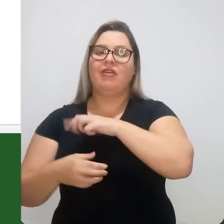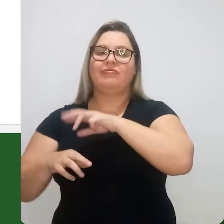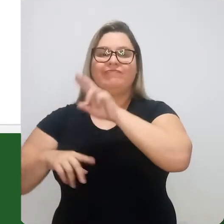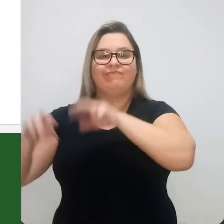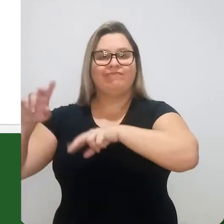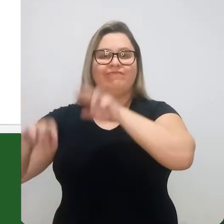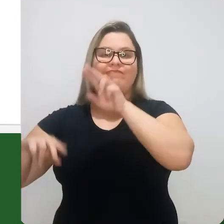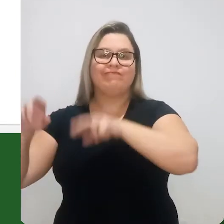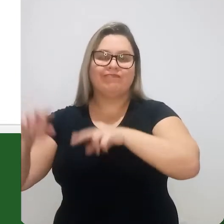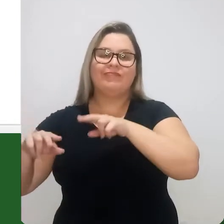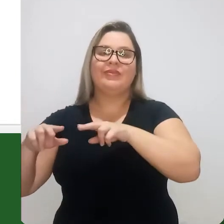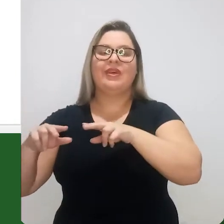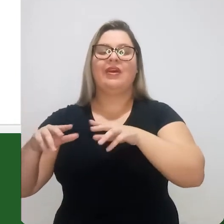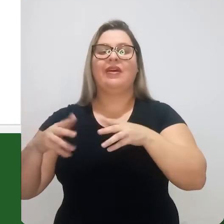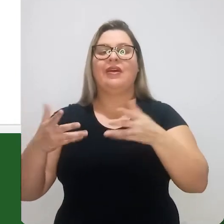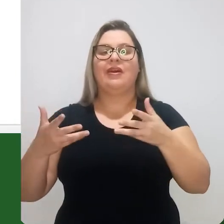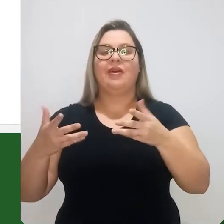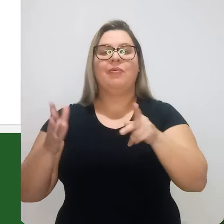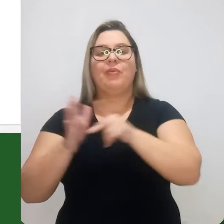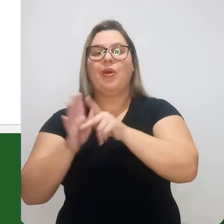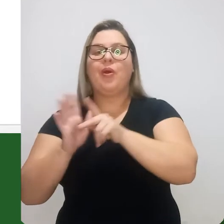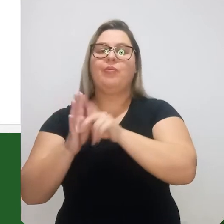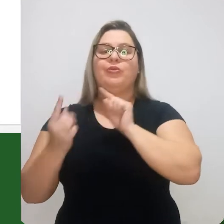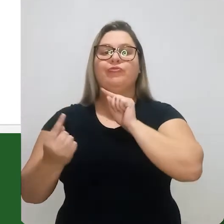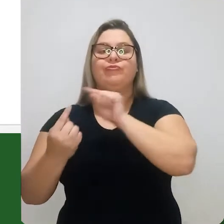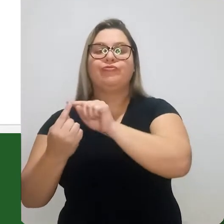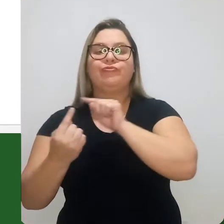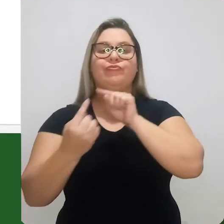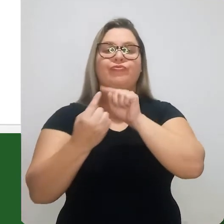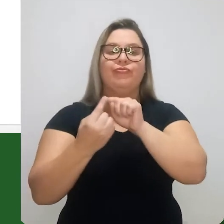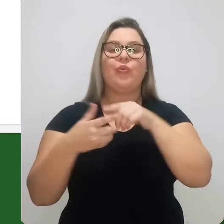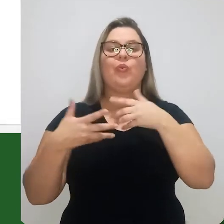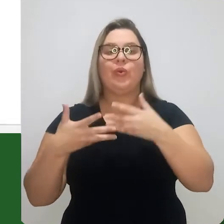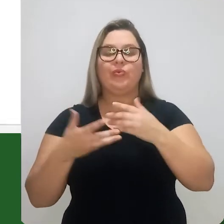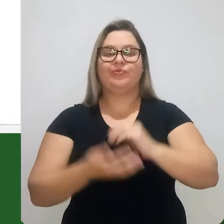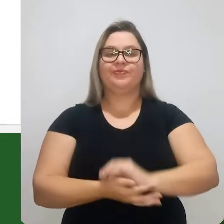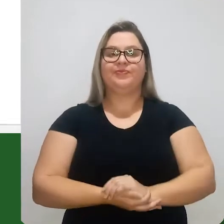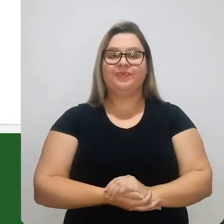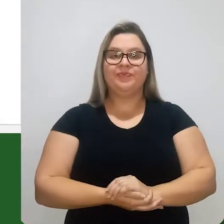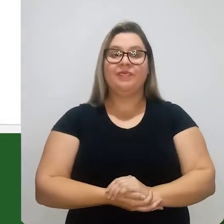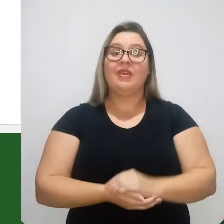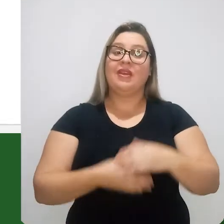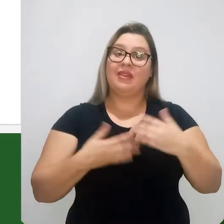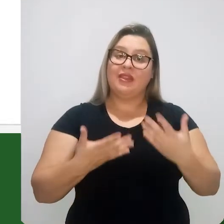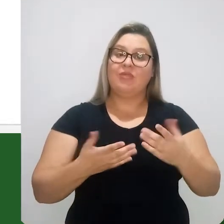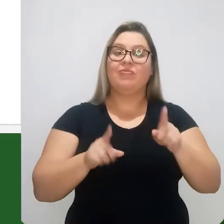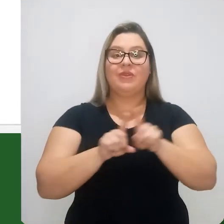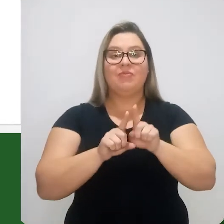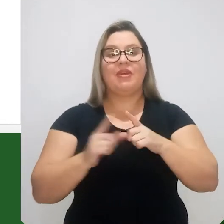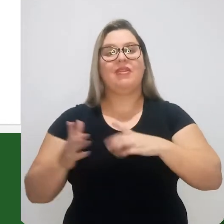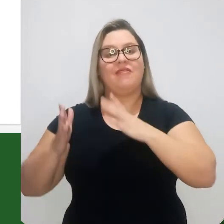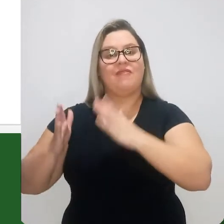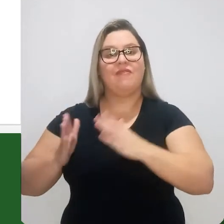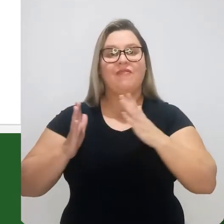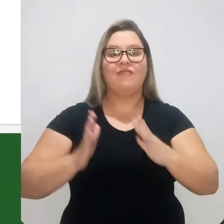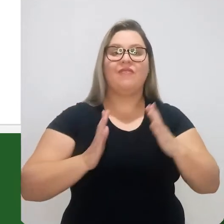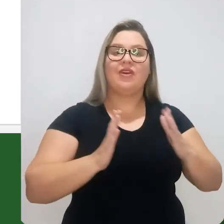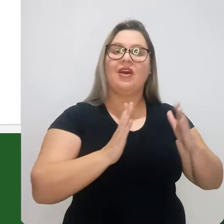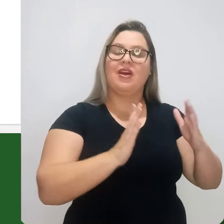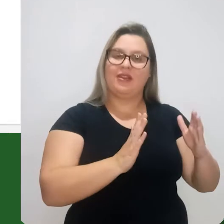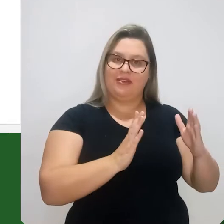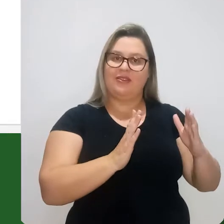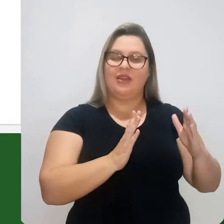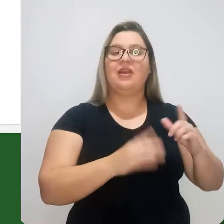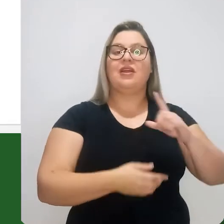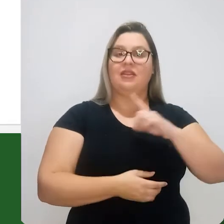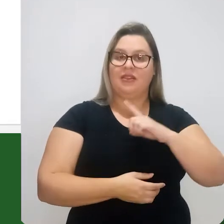cada diagrama cinético é para uma determinada composição. Então, nós temos as fases também. Então,